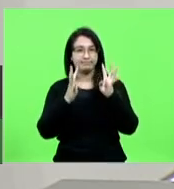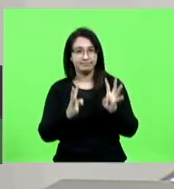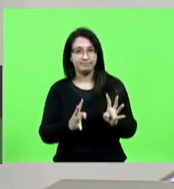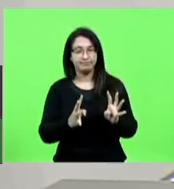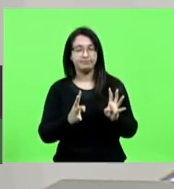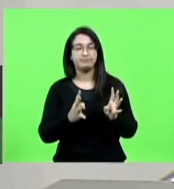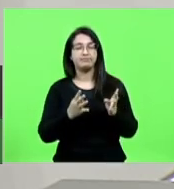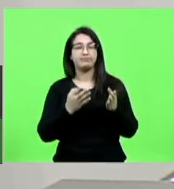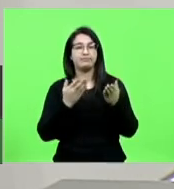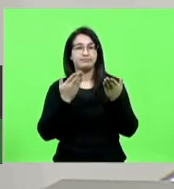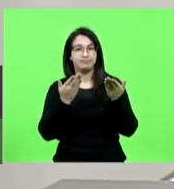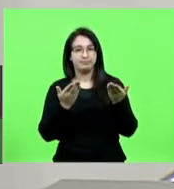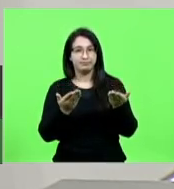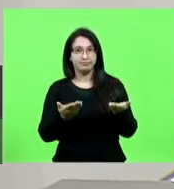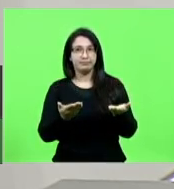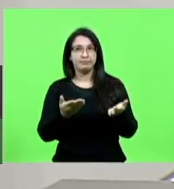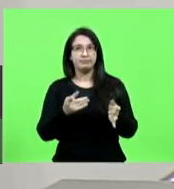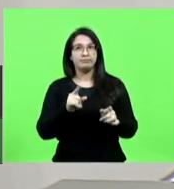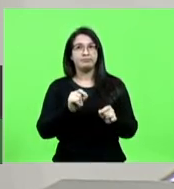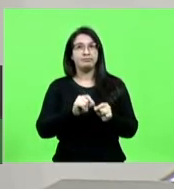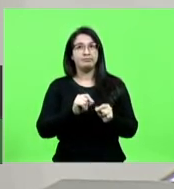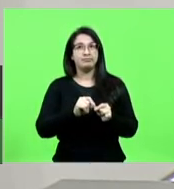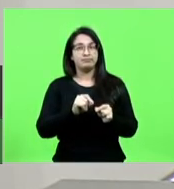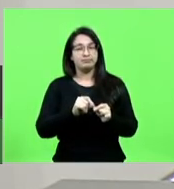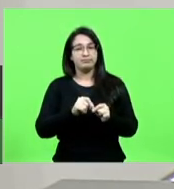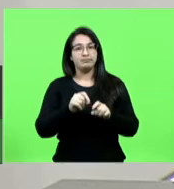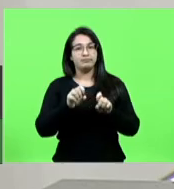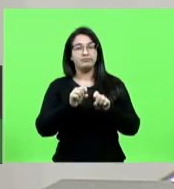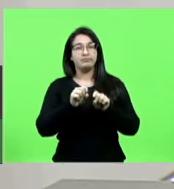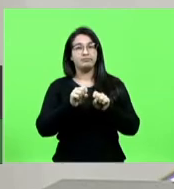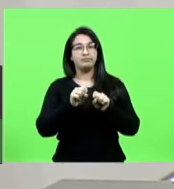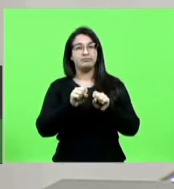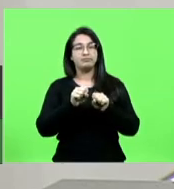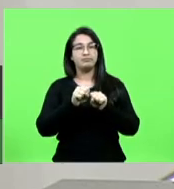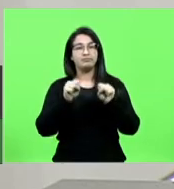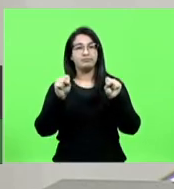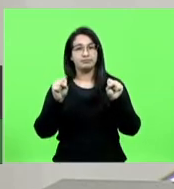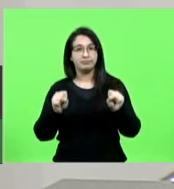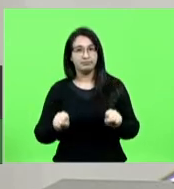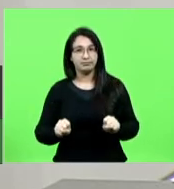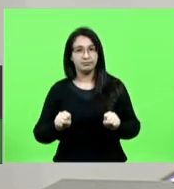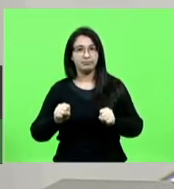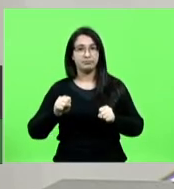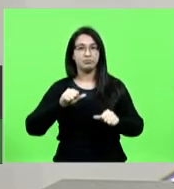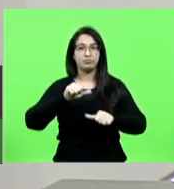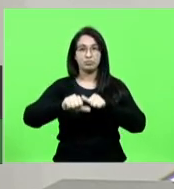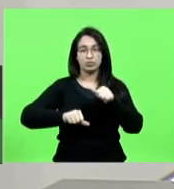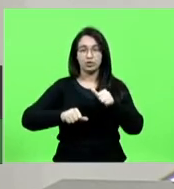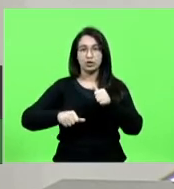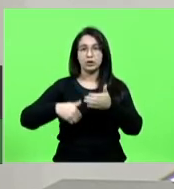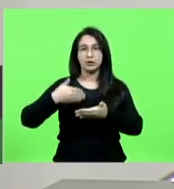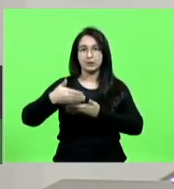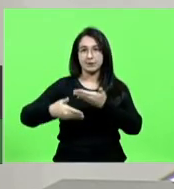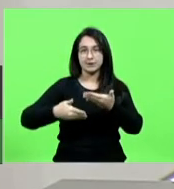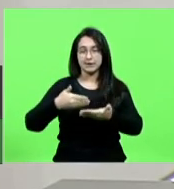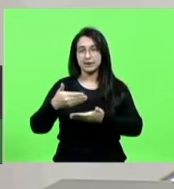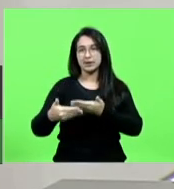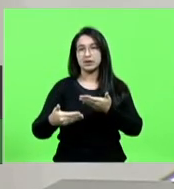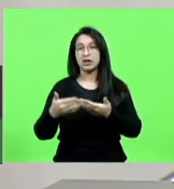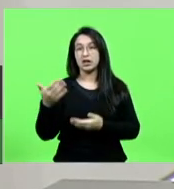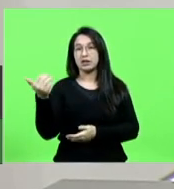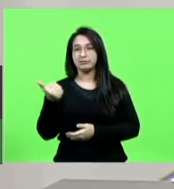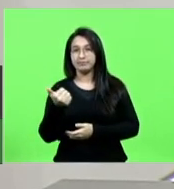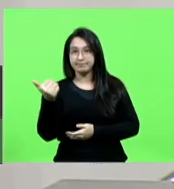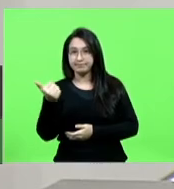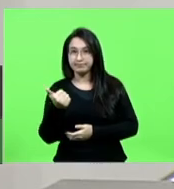uma um sistema de transição para aqueles que estão em fase de aposentadoria